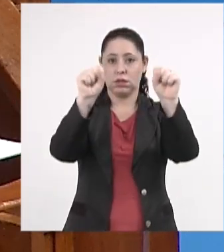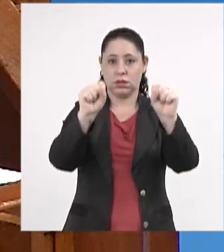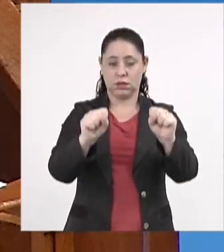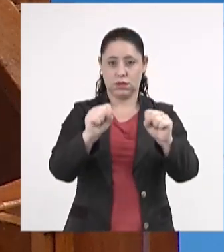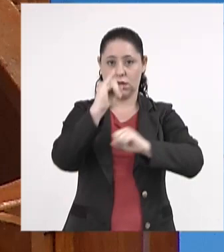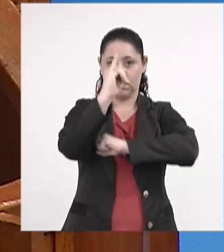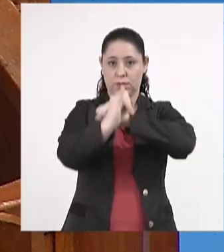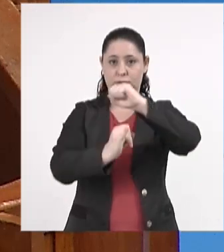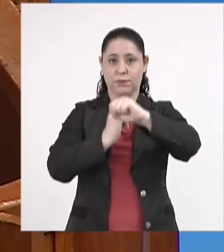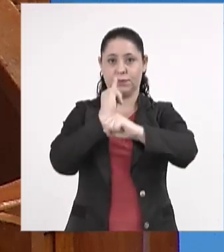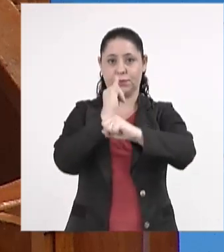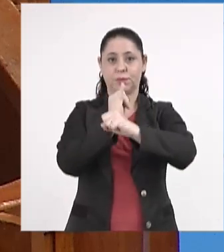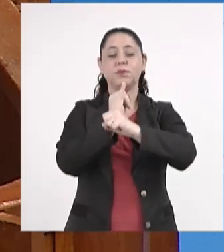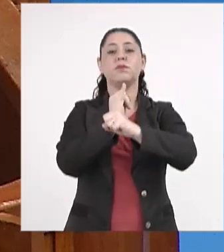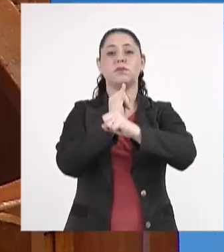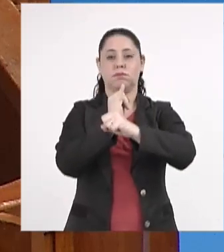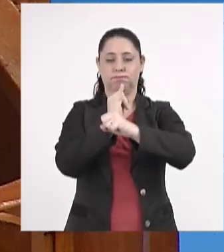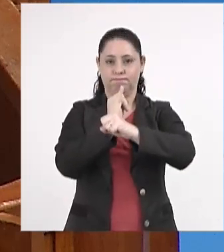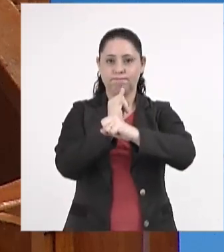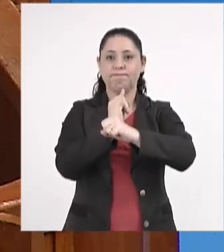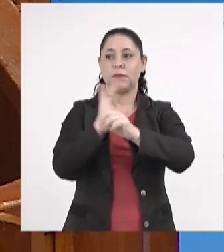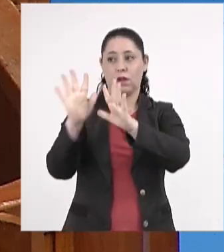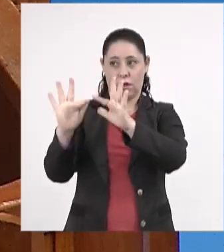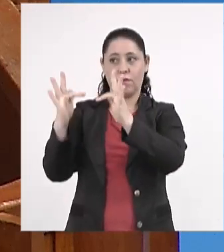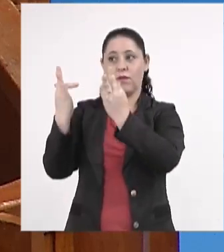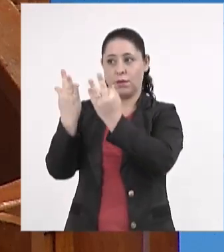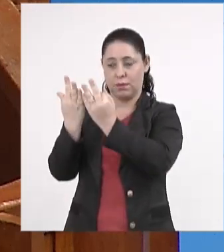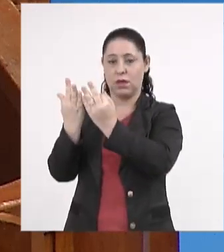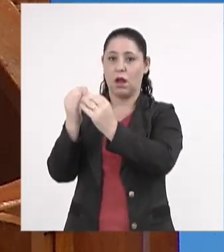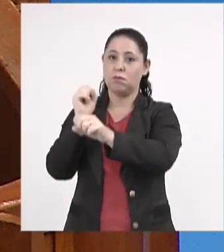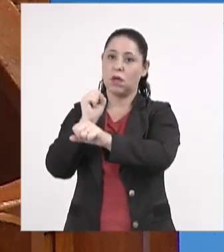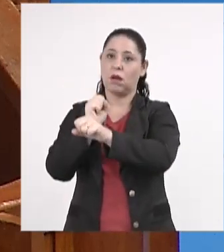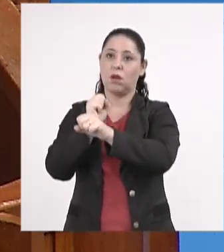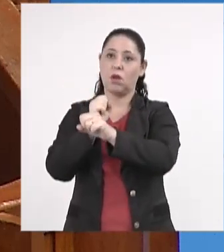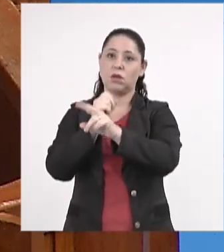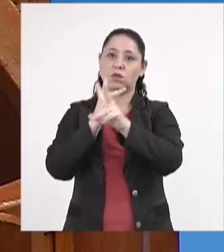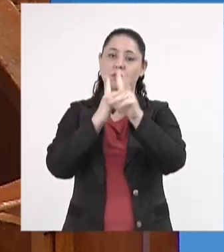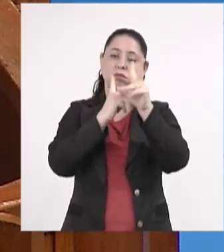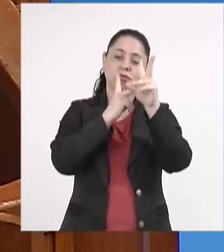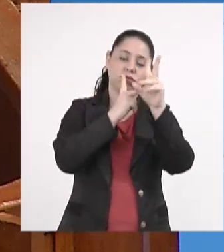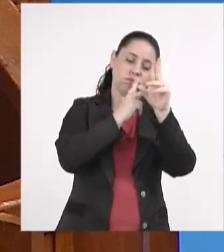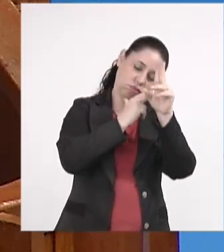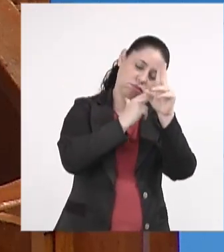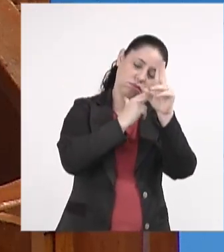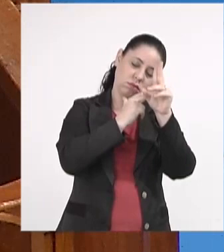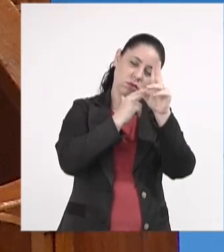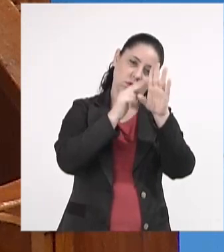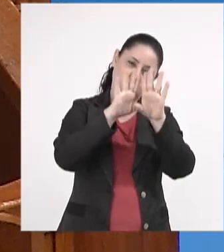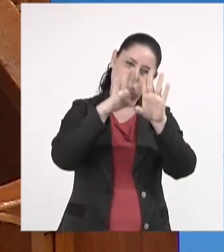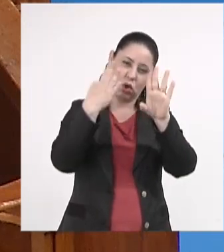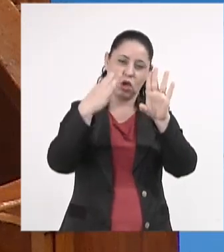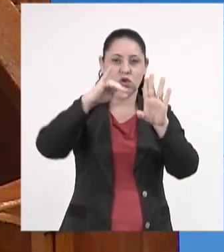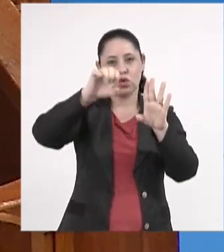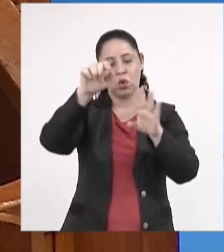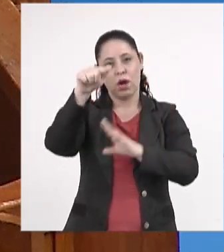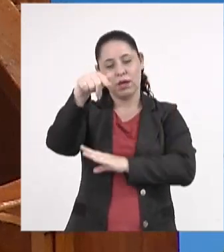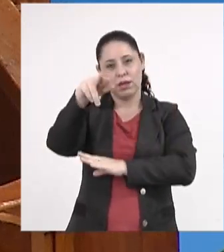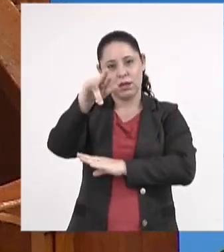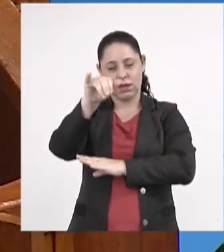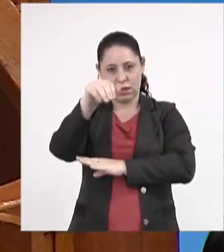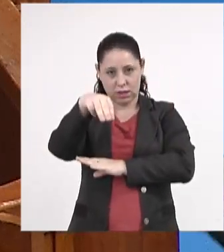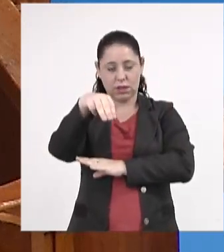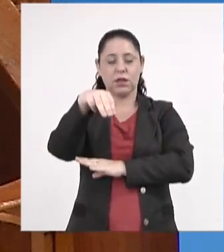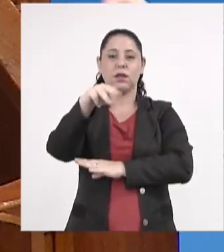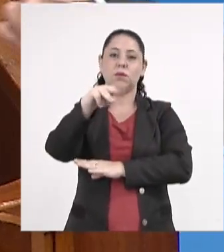informatizado e as famílias deixaram de dormir na porta do Joaquim Murtinho, por exemplo,